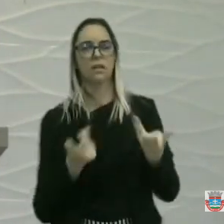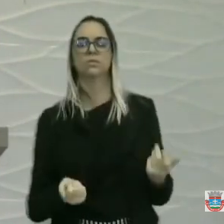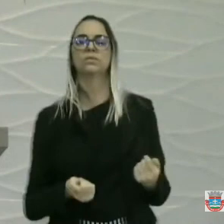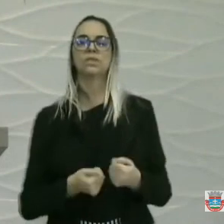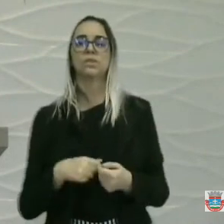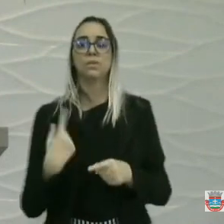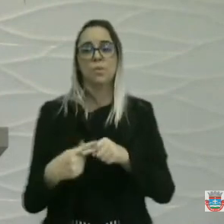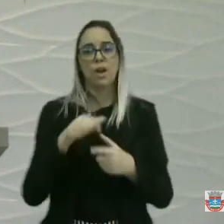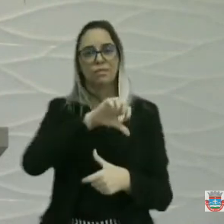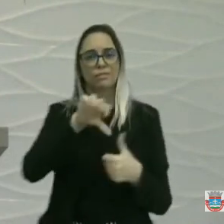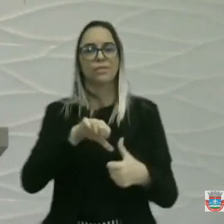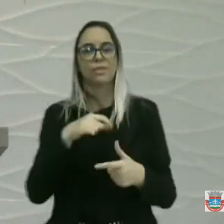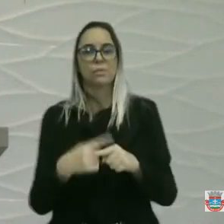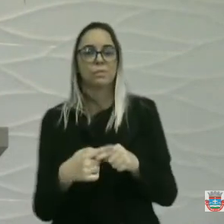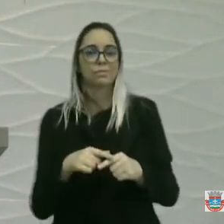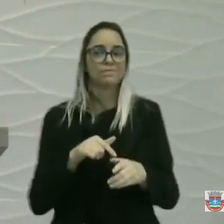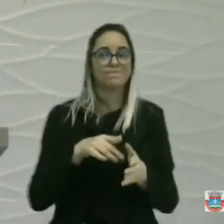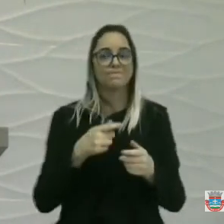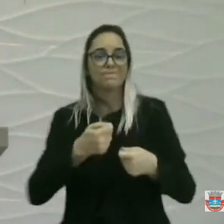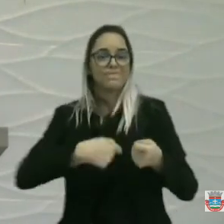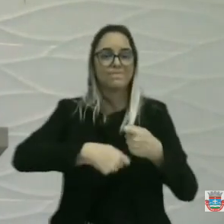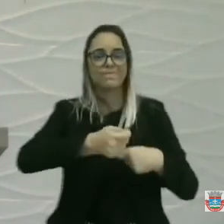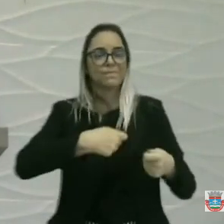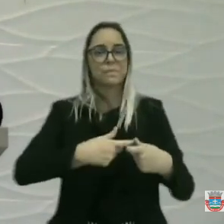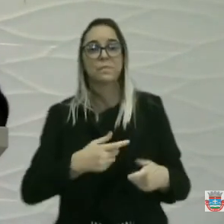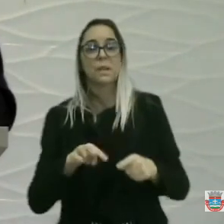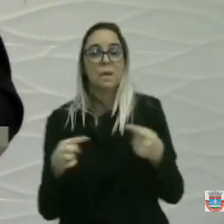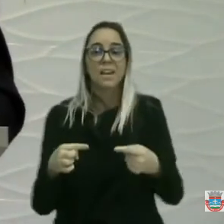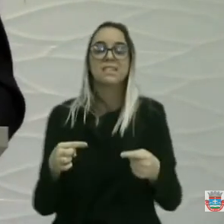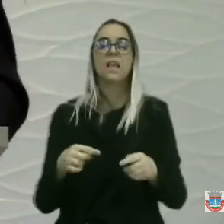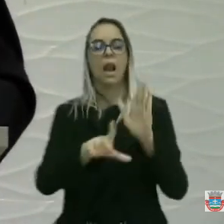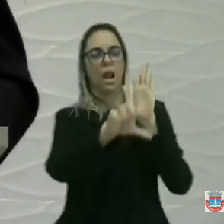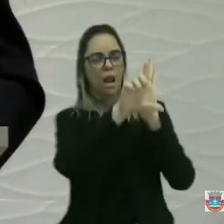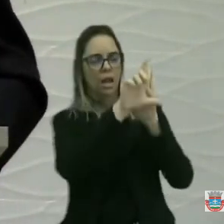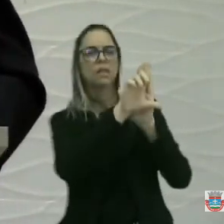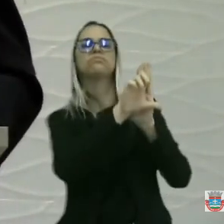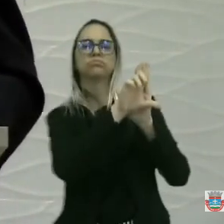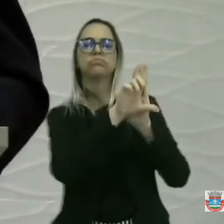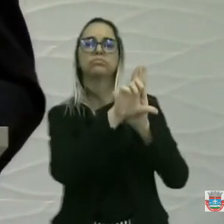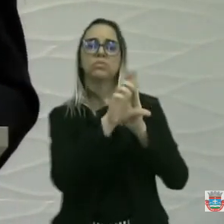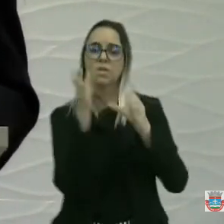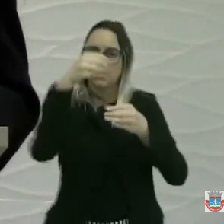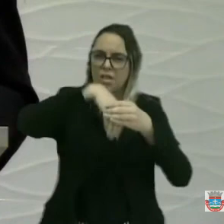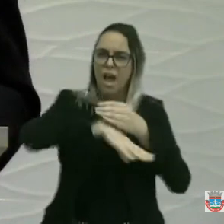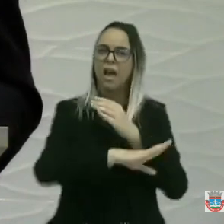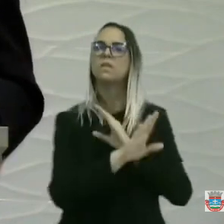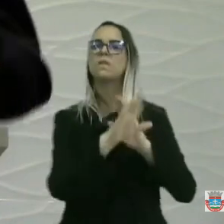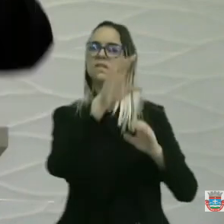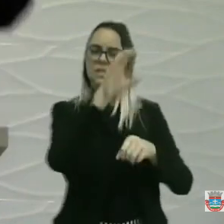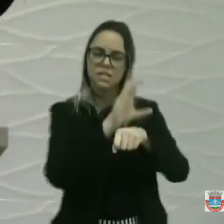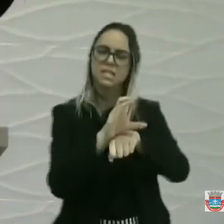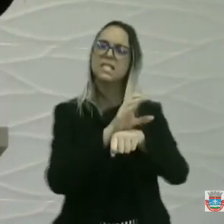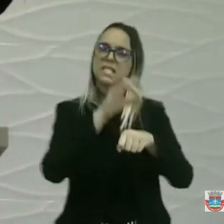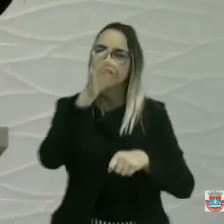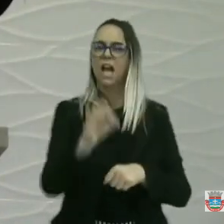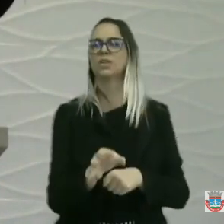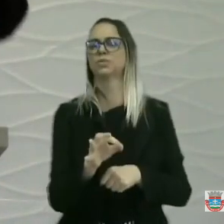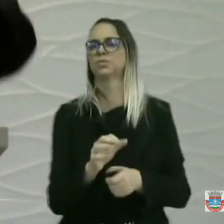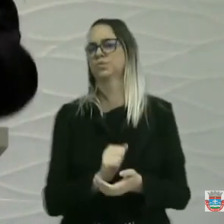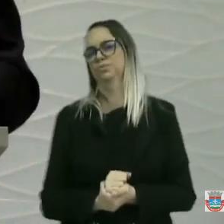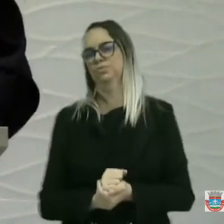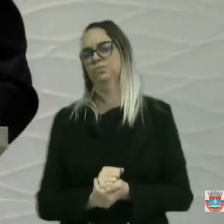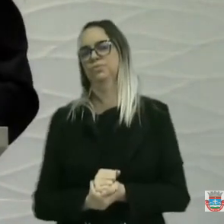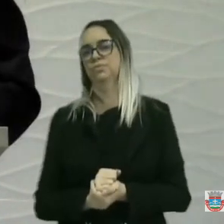conta das negociações. Mas também estou dentro da lei, dentro do regimento interno. E dentro da lei orgânica. Quero dizer, Ana.